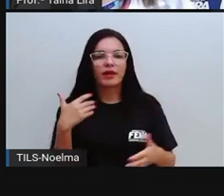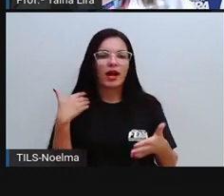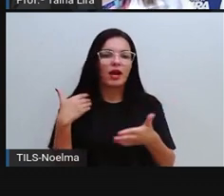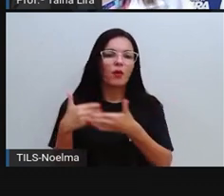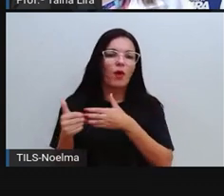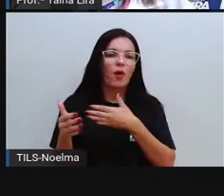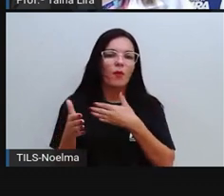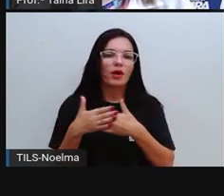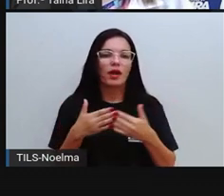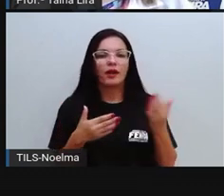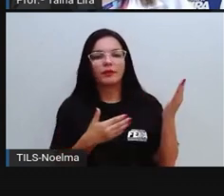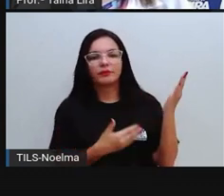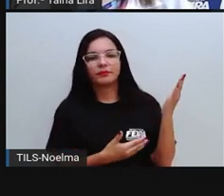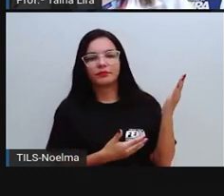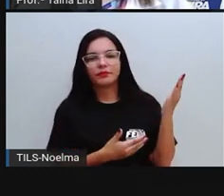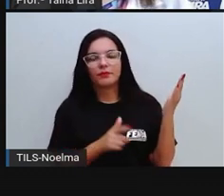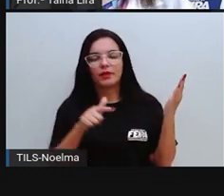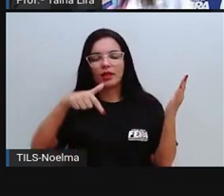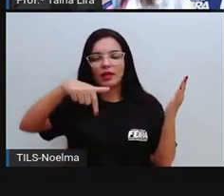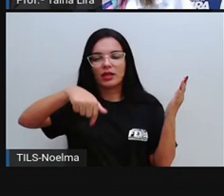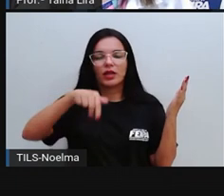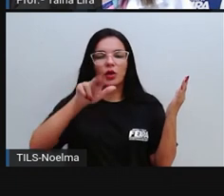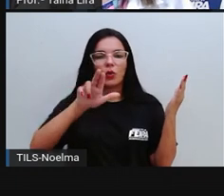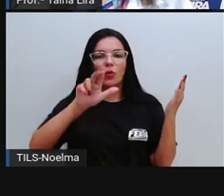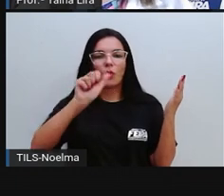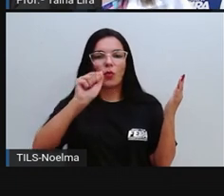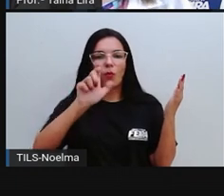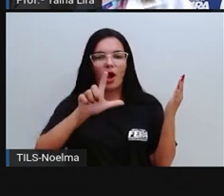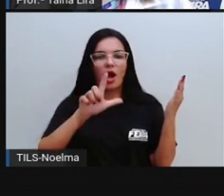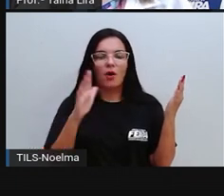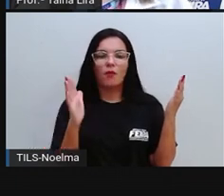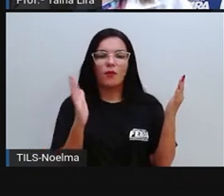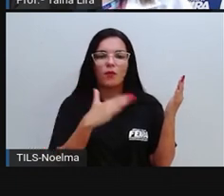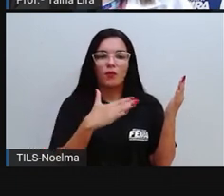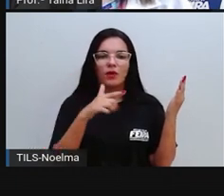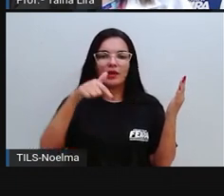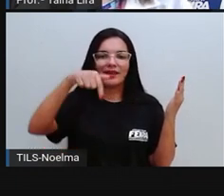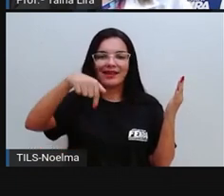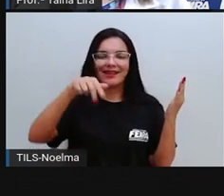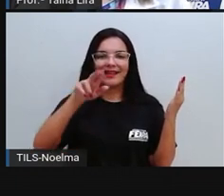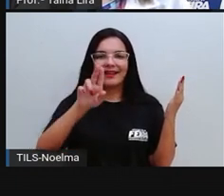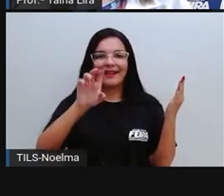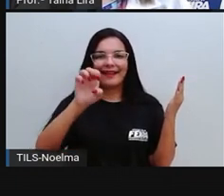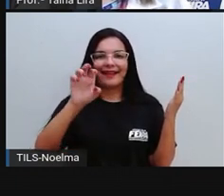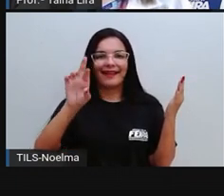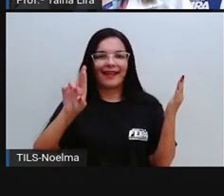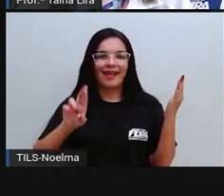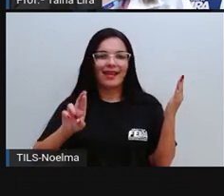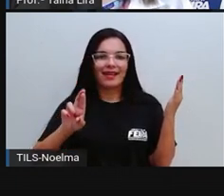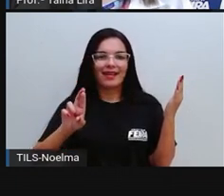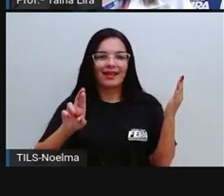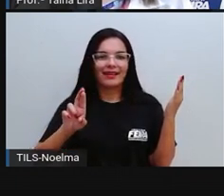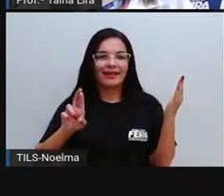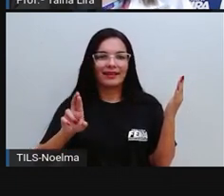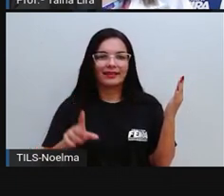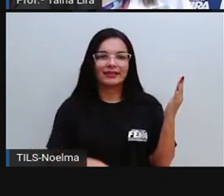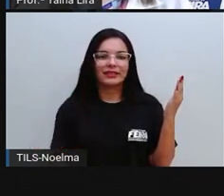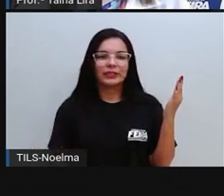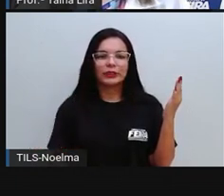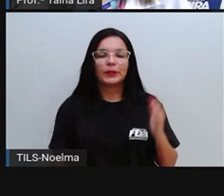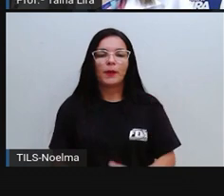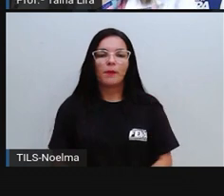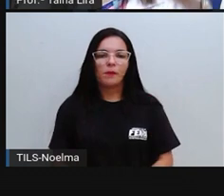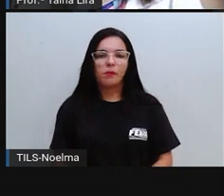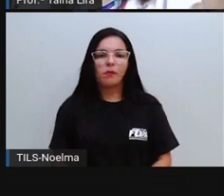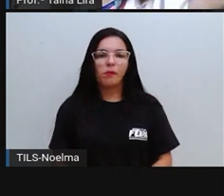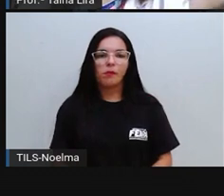ó, qualquer, tá? Então, observem, separamos a sílaba da palavra qualquer também.